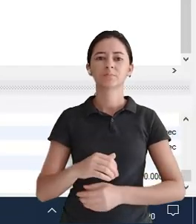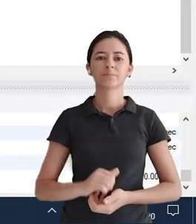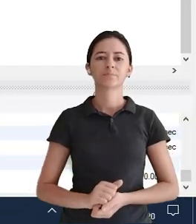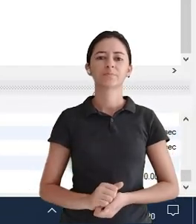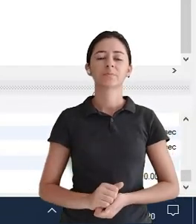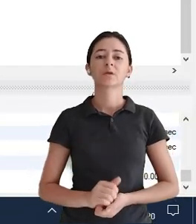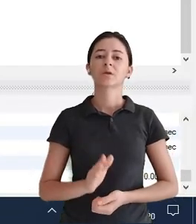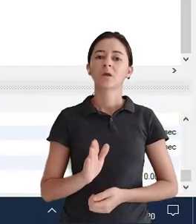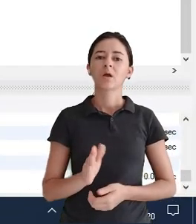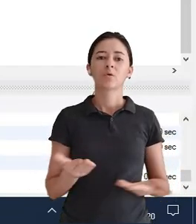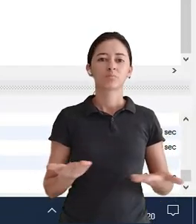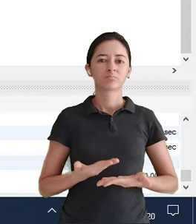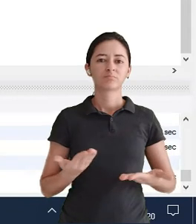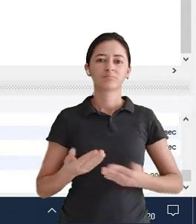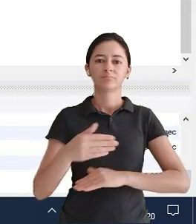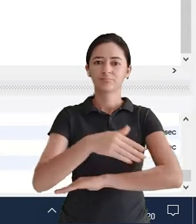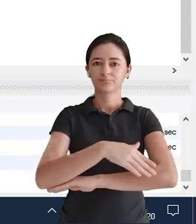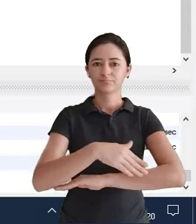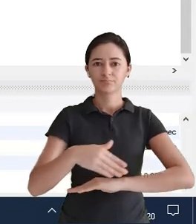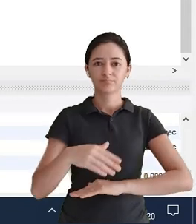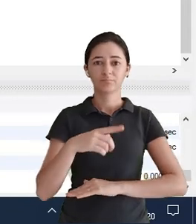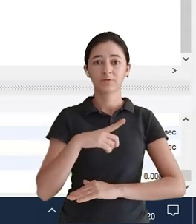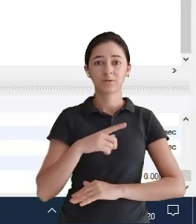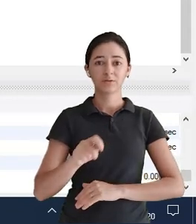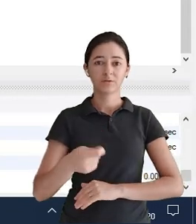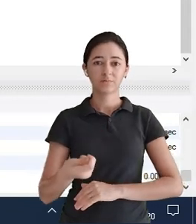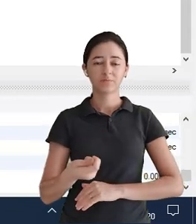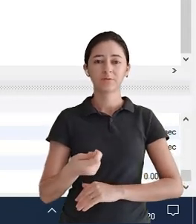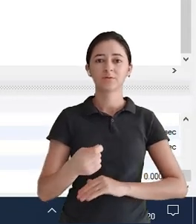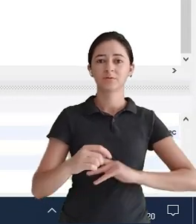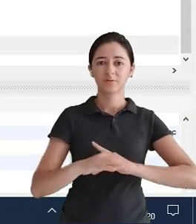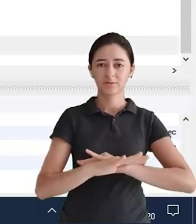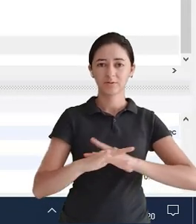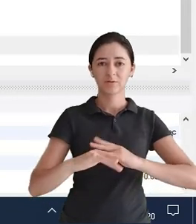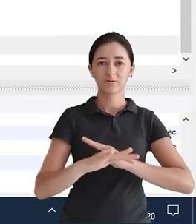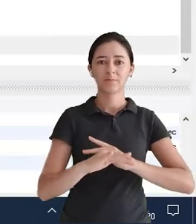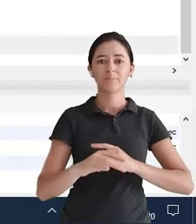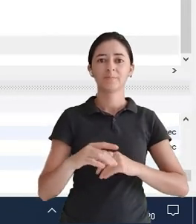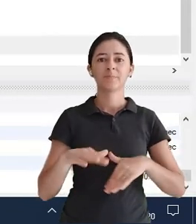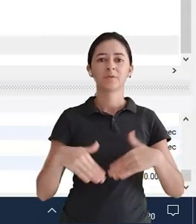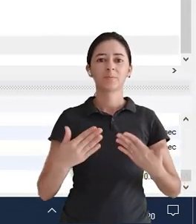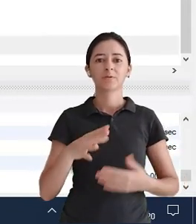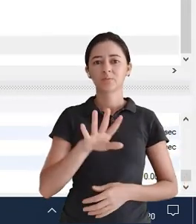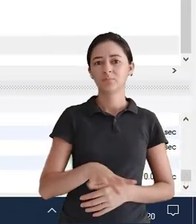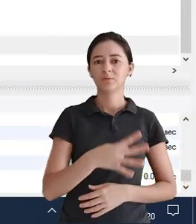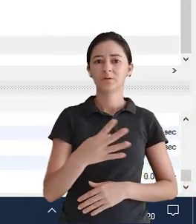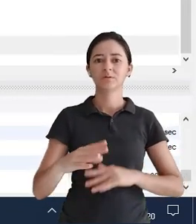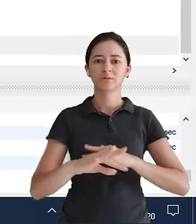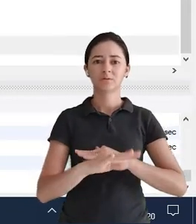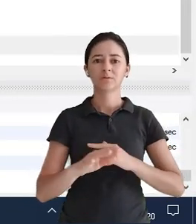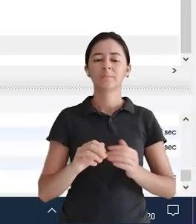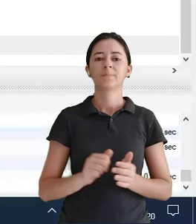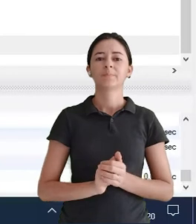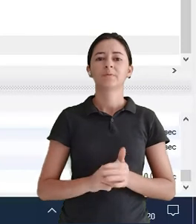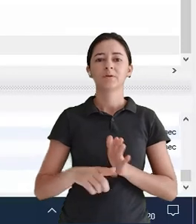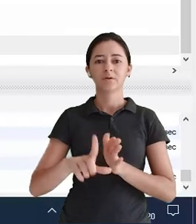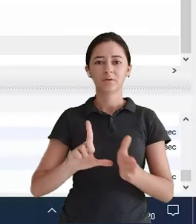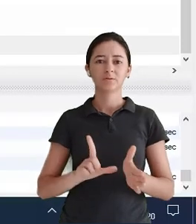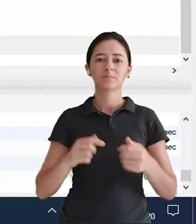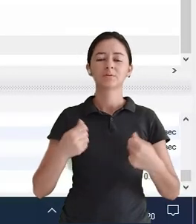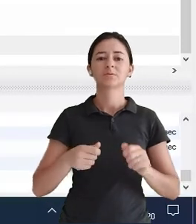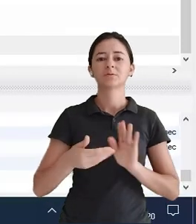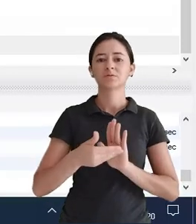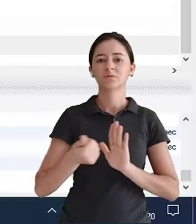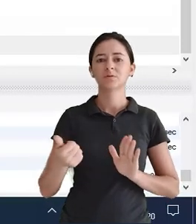Endereço Já endereço Endereço tem a chave de cidade Então para que eu apague cidade Eu preciso